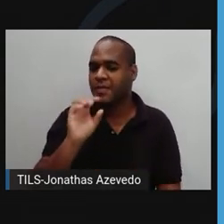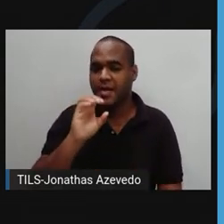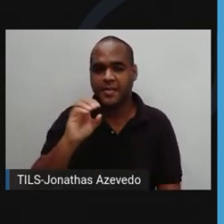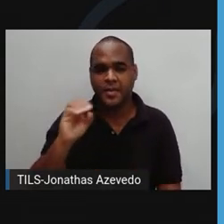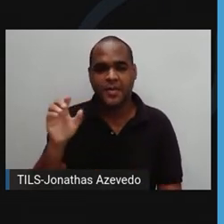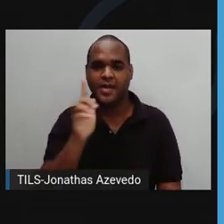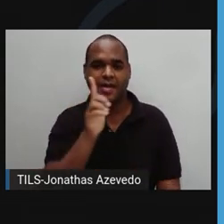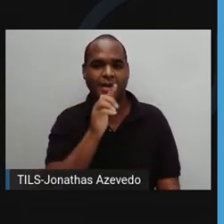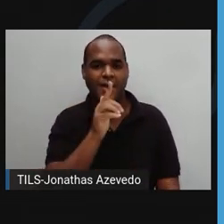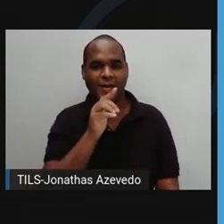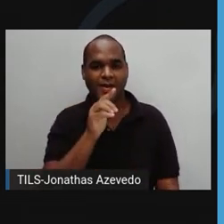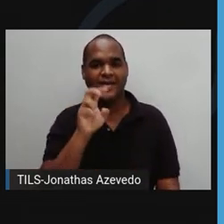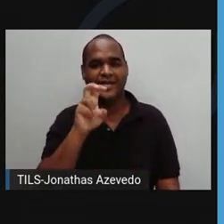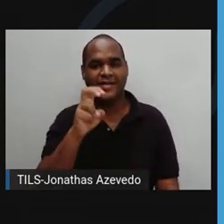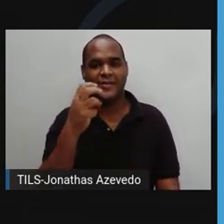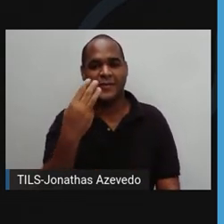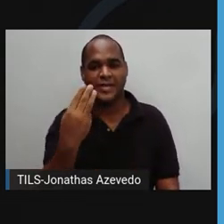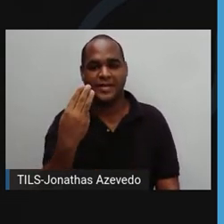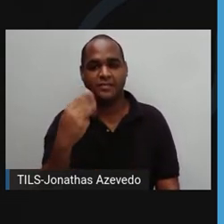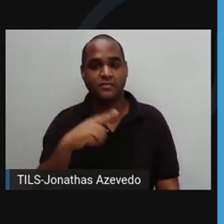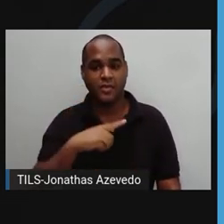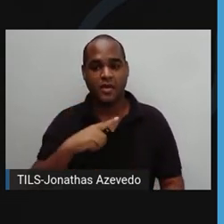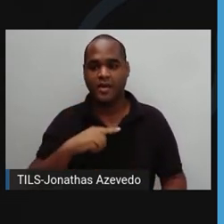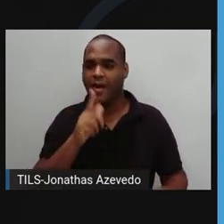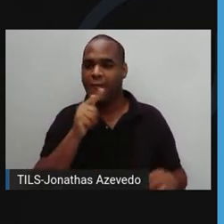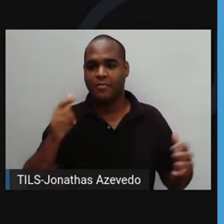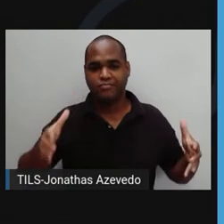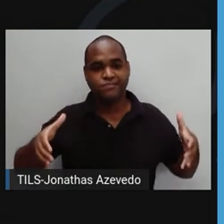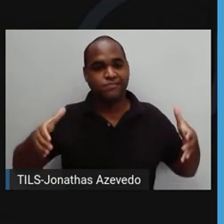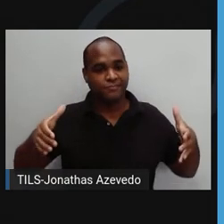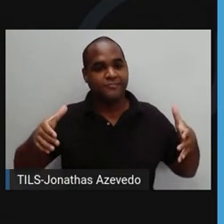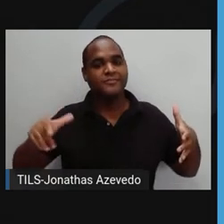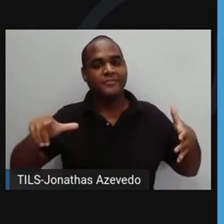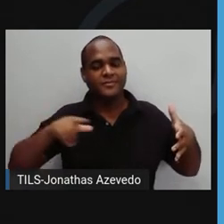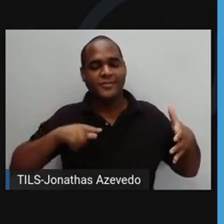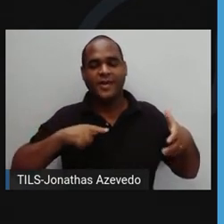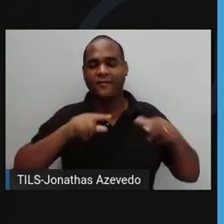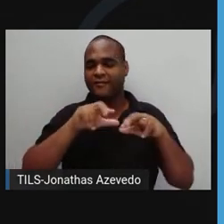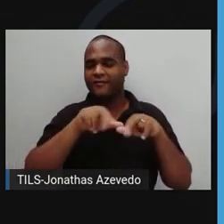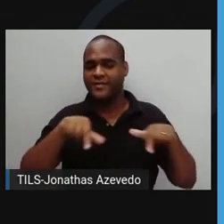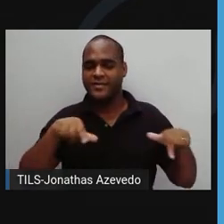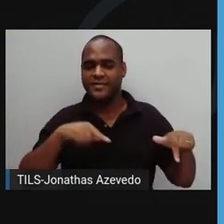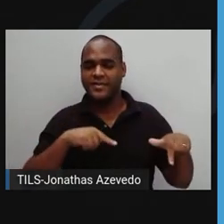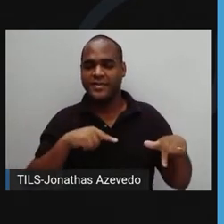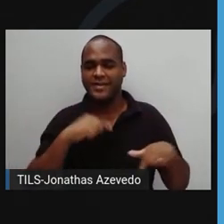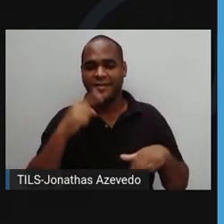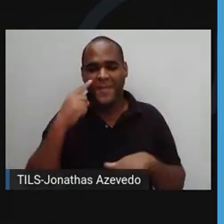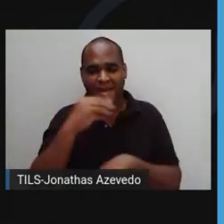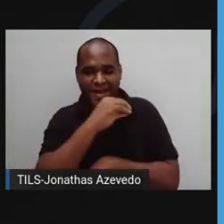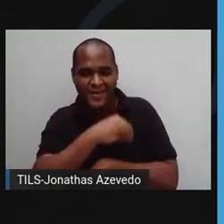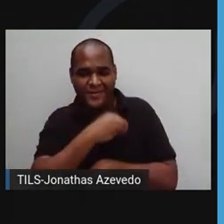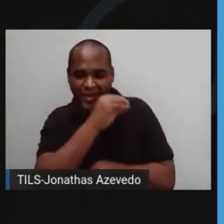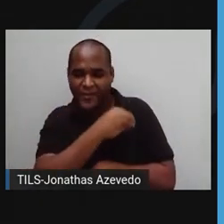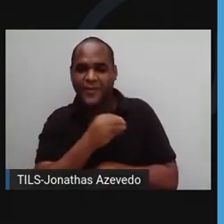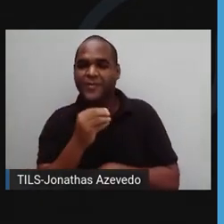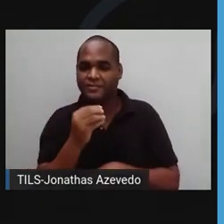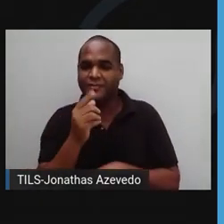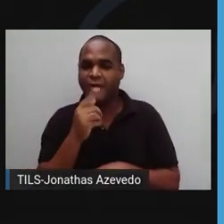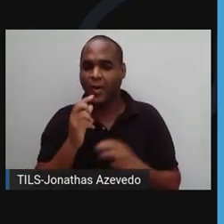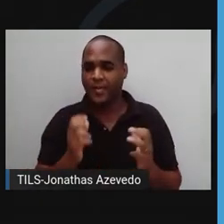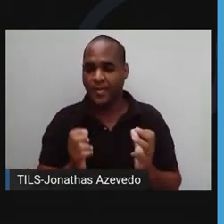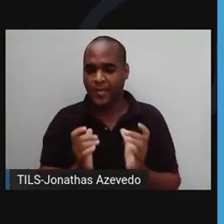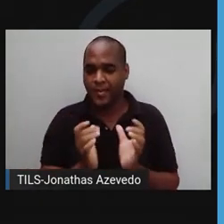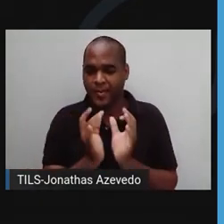ou seja, 53 banheiras cheias. Como? A maior parte é usada enquanto o algodão ainda está crescendo na plantação.